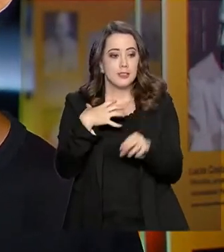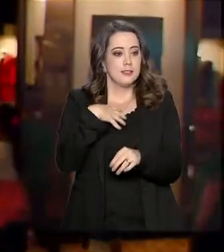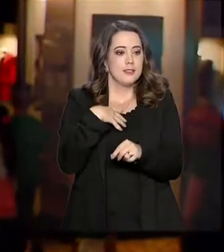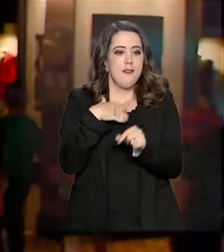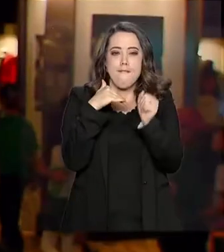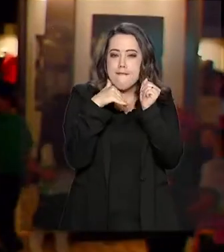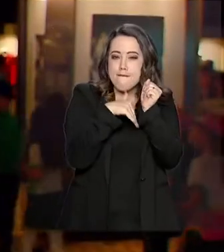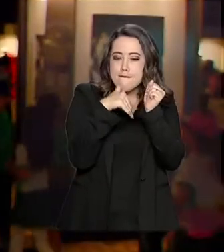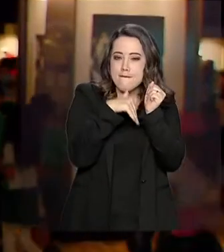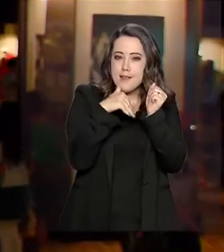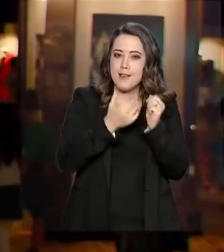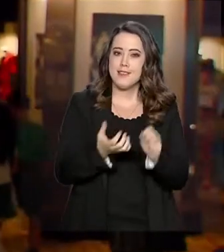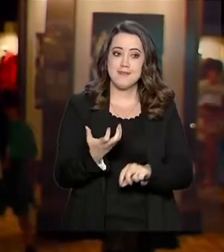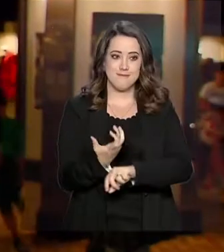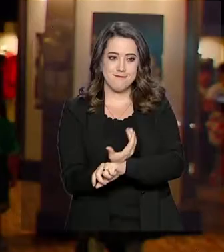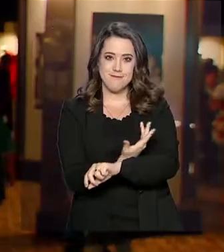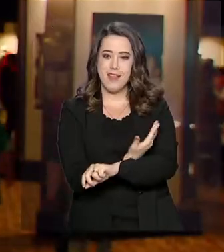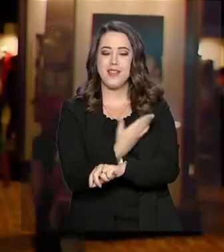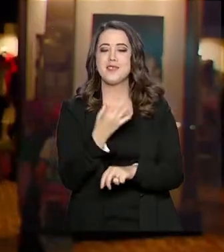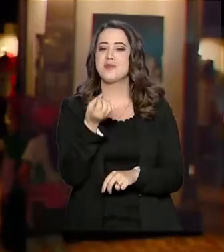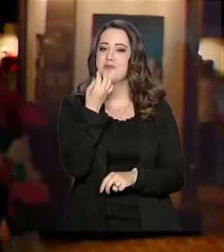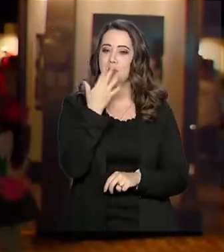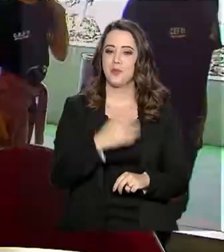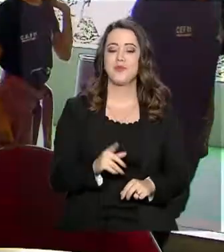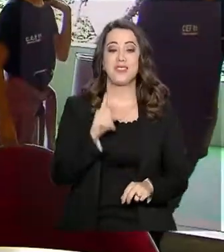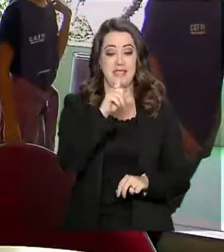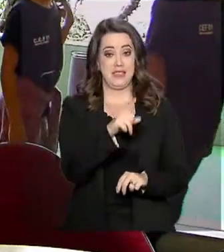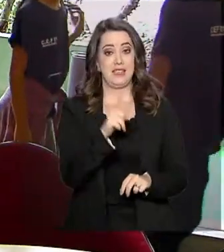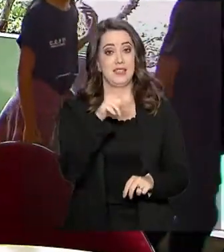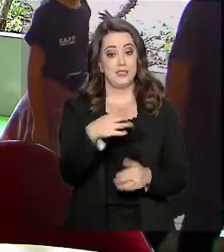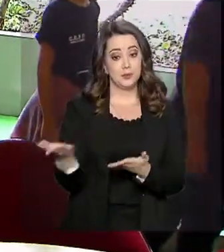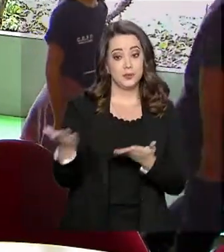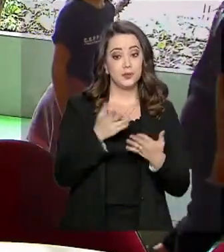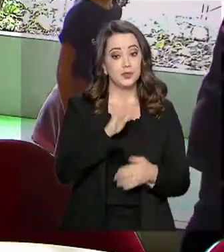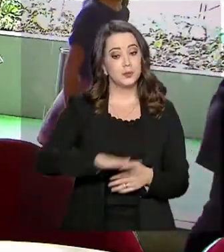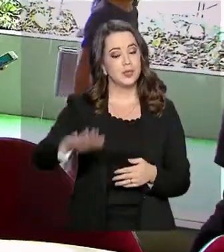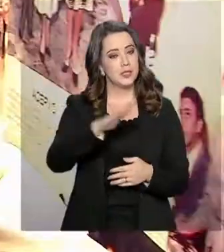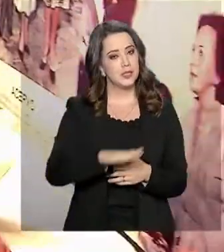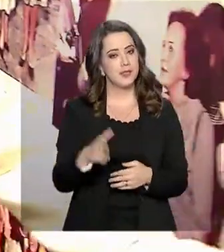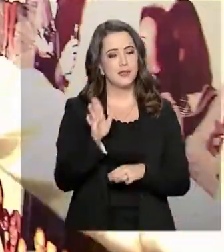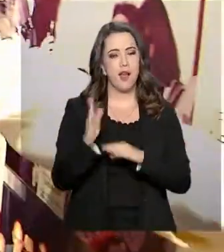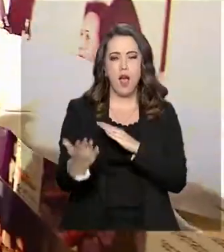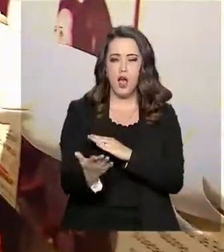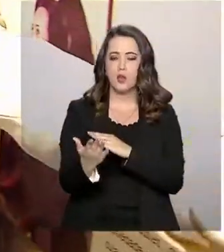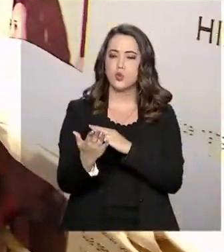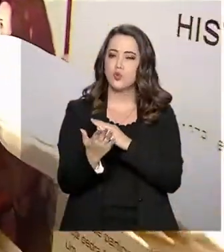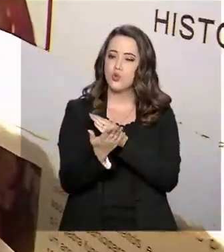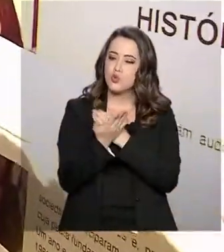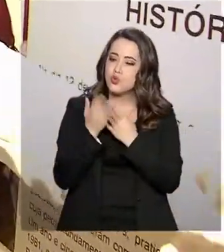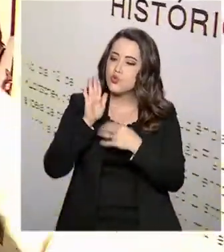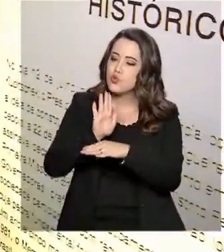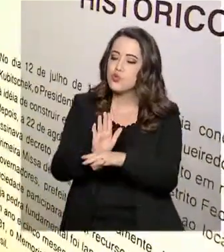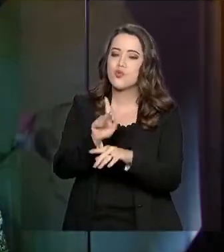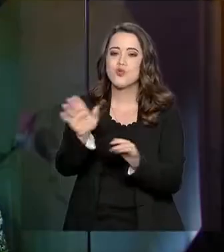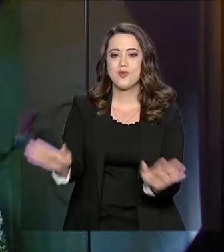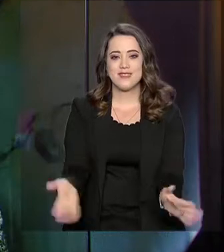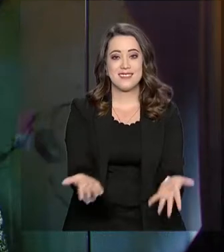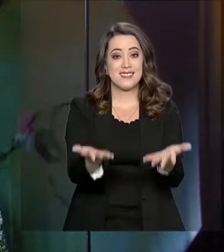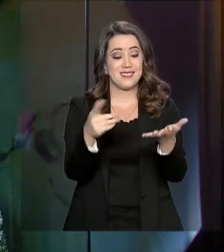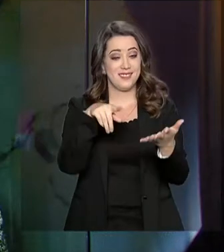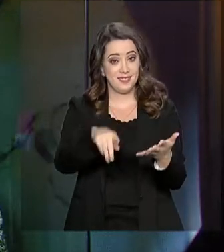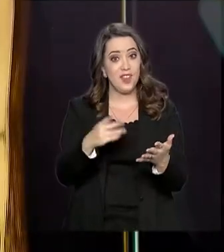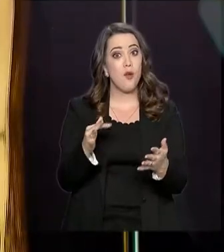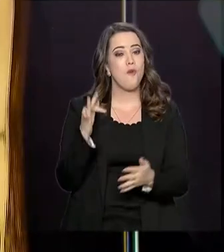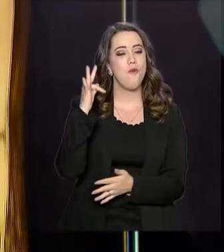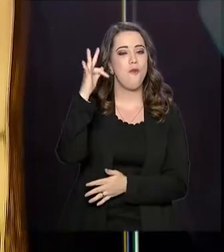boa. Para Marta, do Departamento Cultural do Memorial, receber crianças ajuda a formar público e garantir